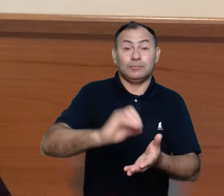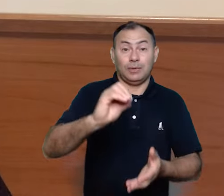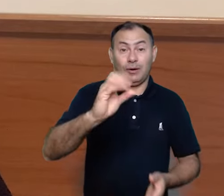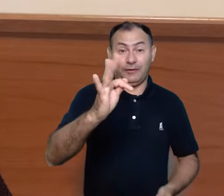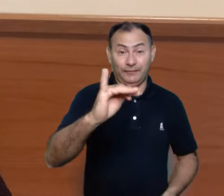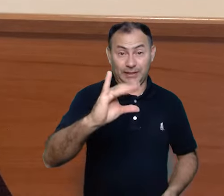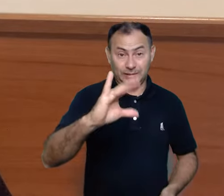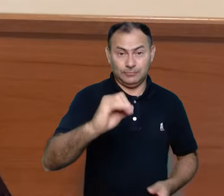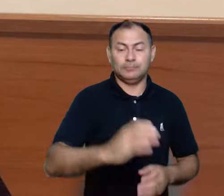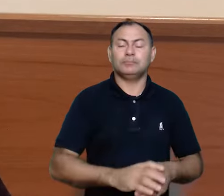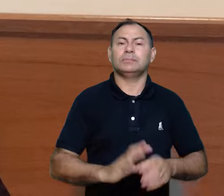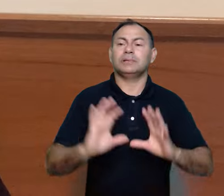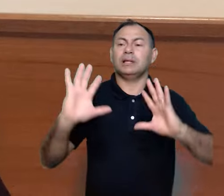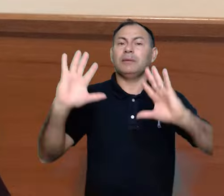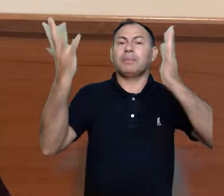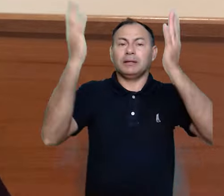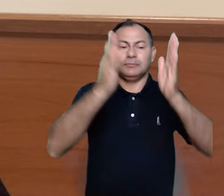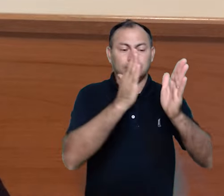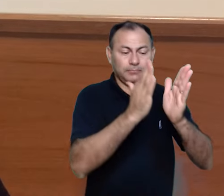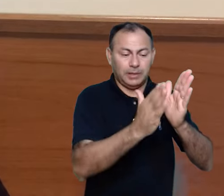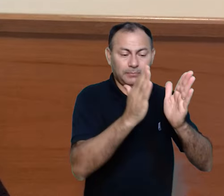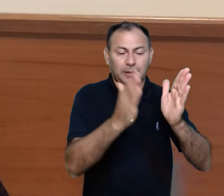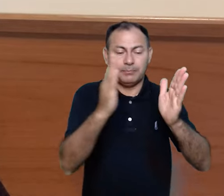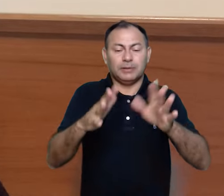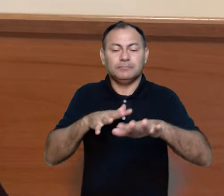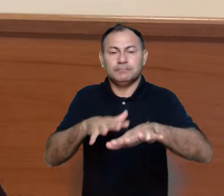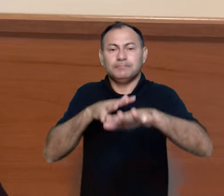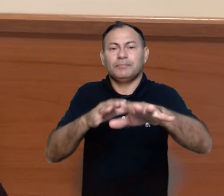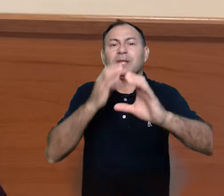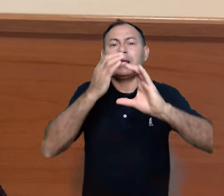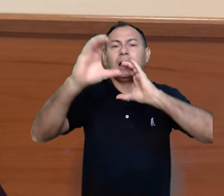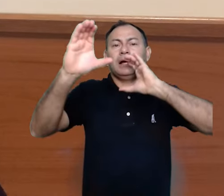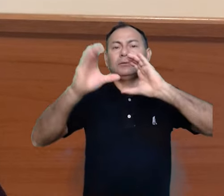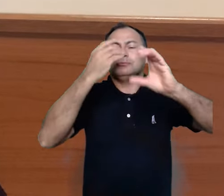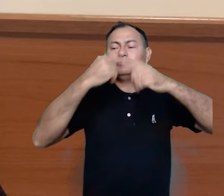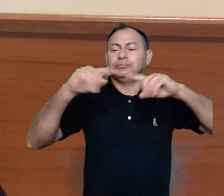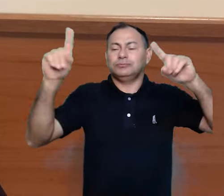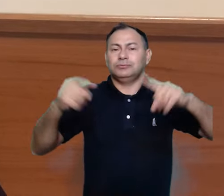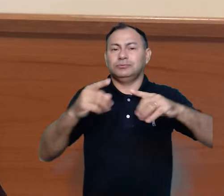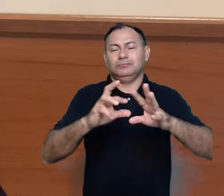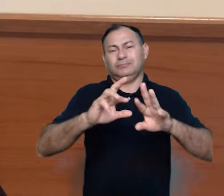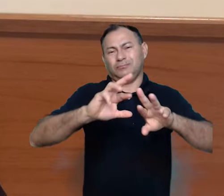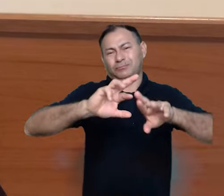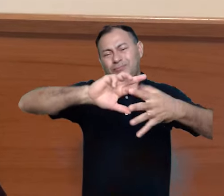muito celebrado com ritos, procissões, cantos, etc.